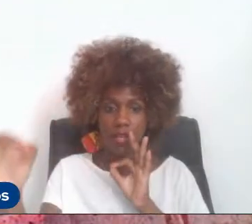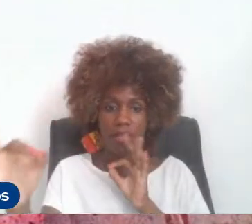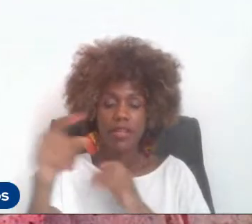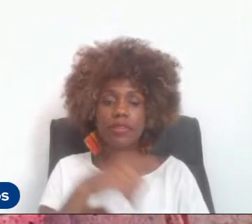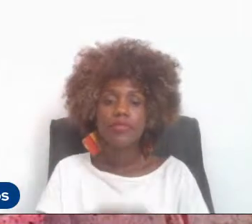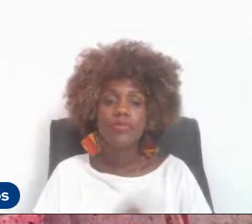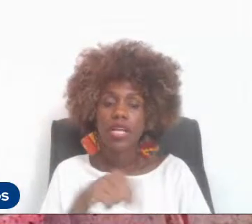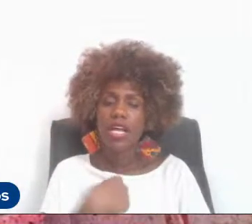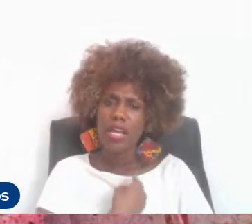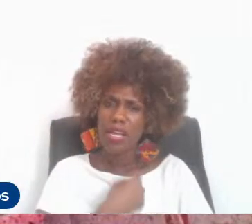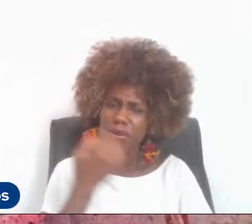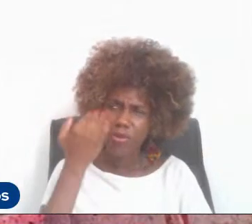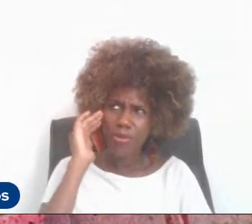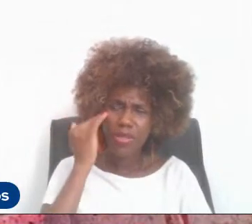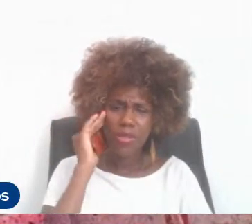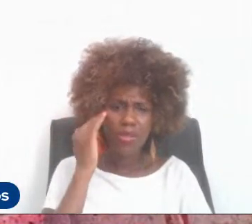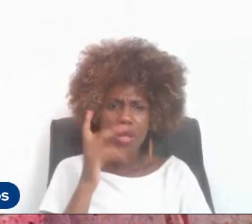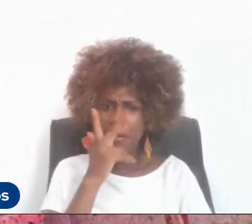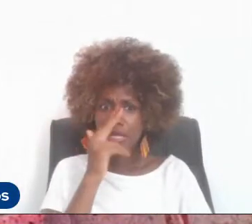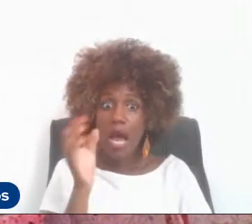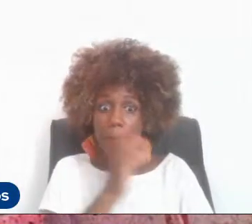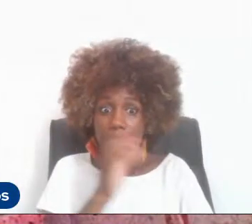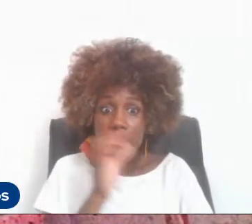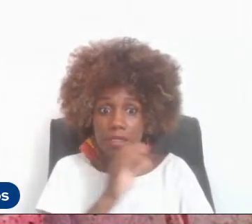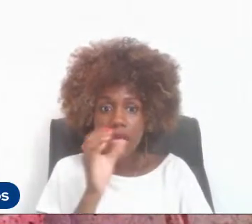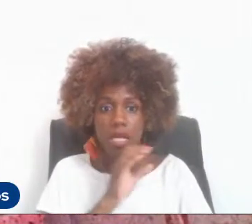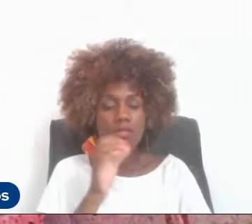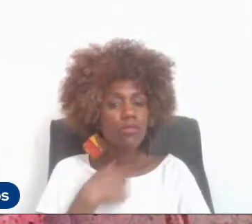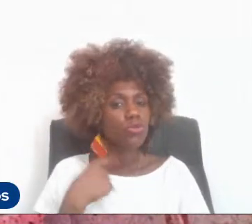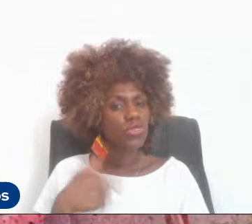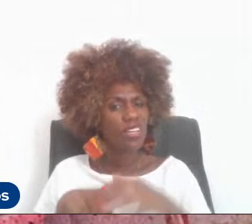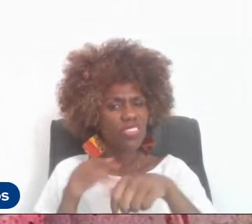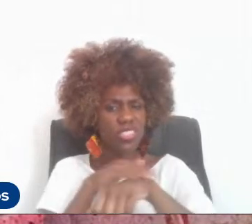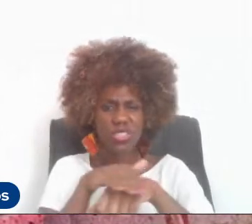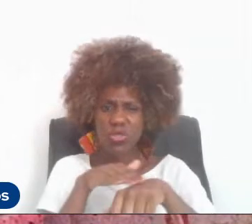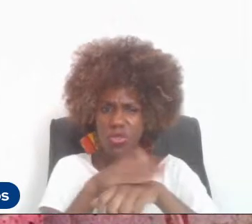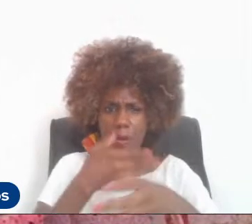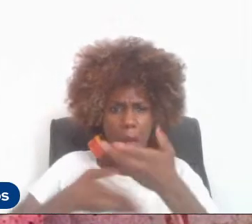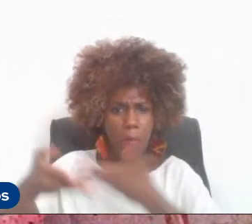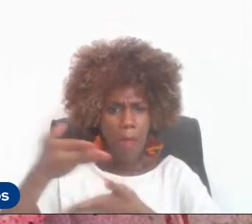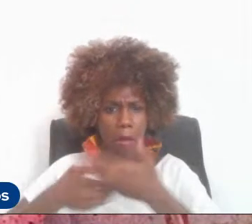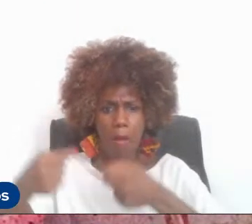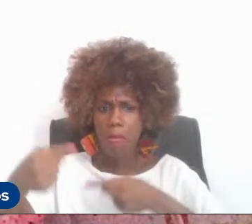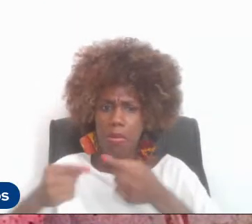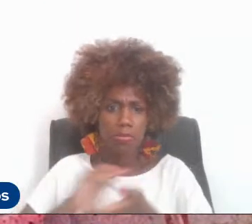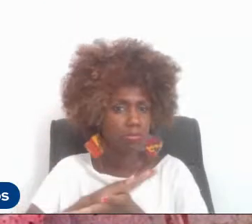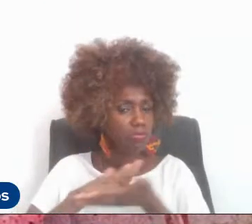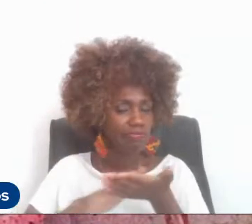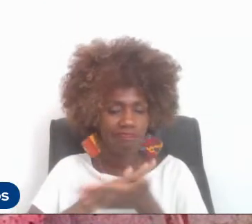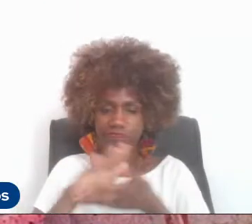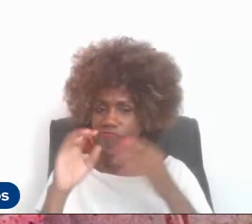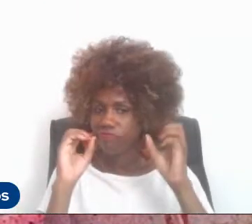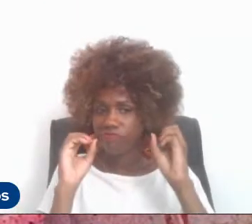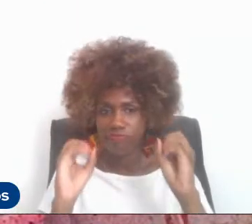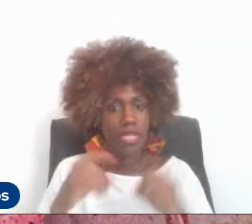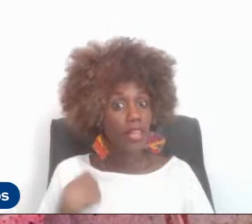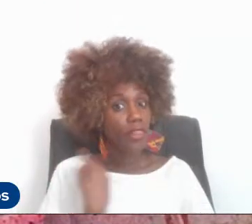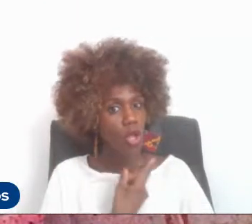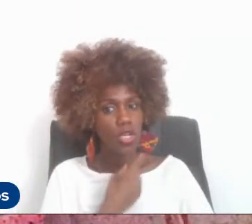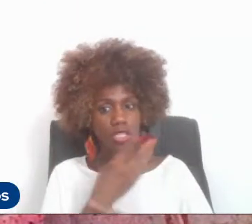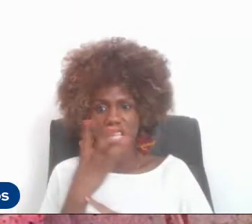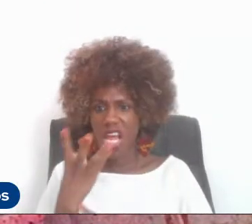apressada e sem discussão nenhuma. Então, nós, na área de artes, nós não sentimos a vontade de